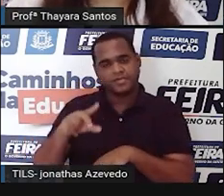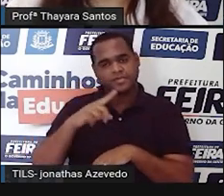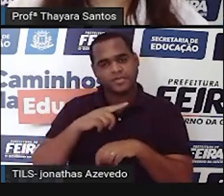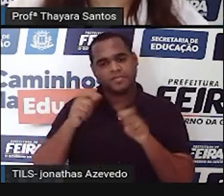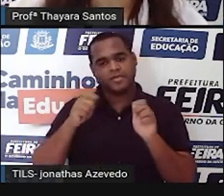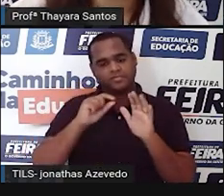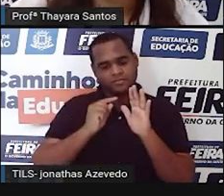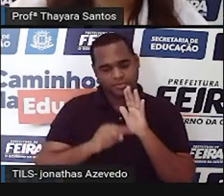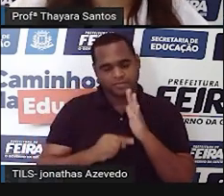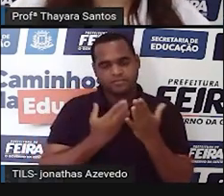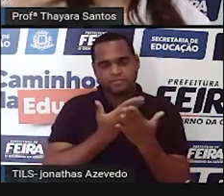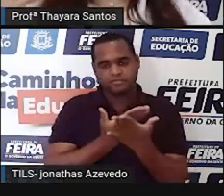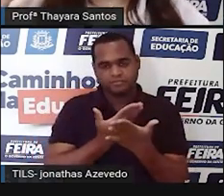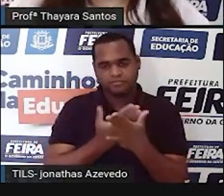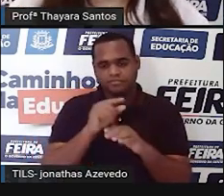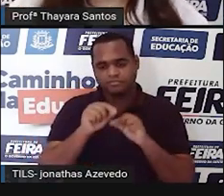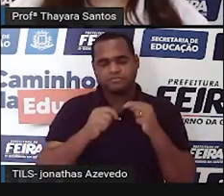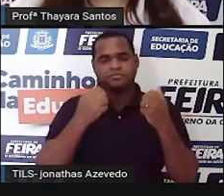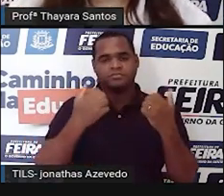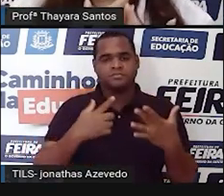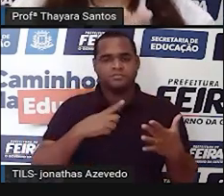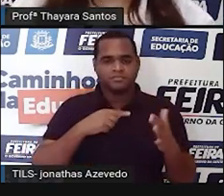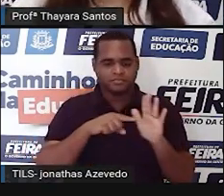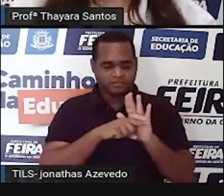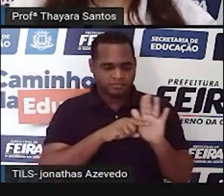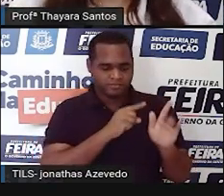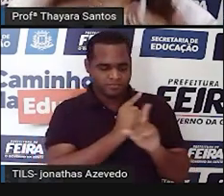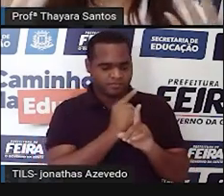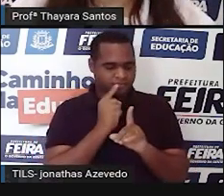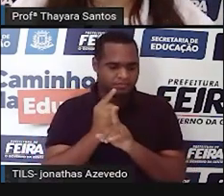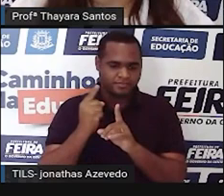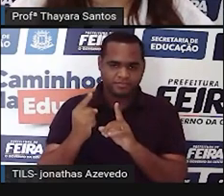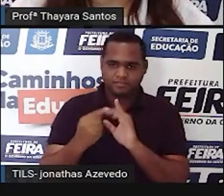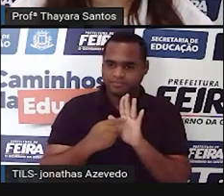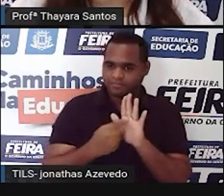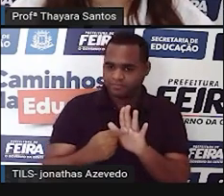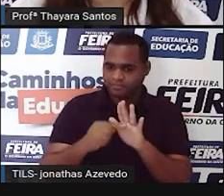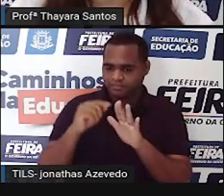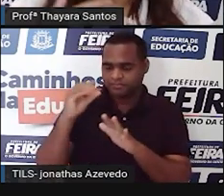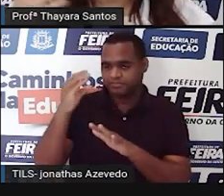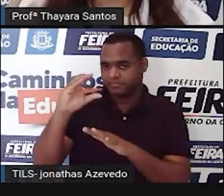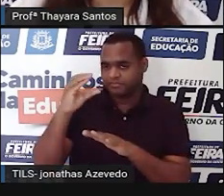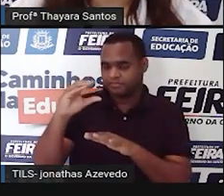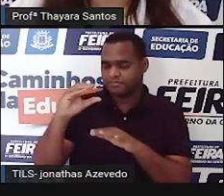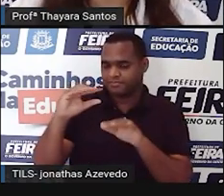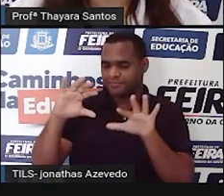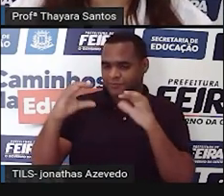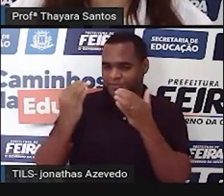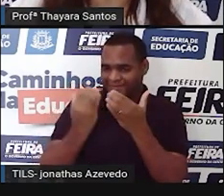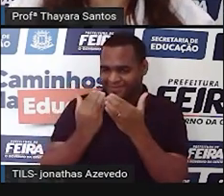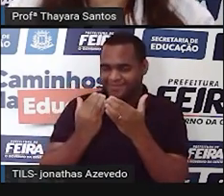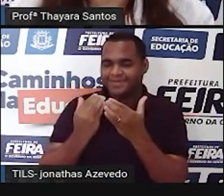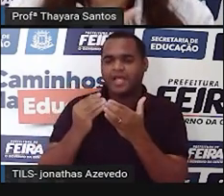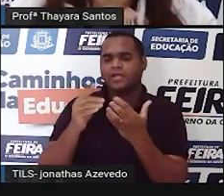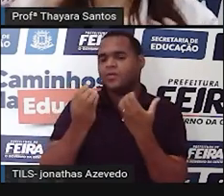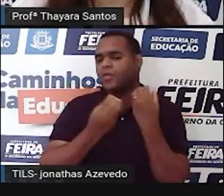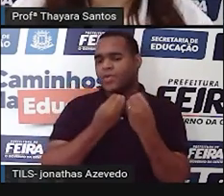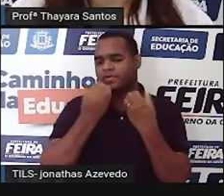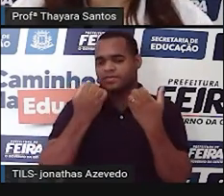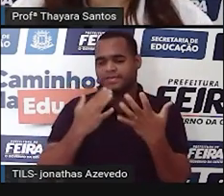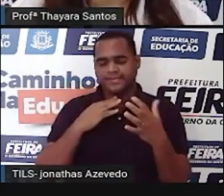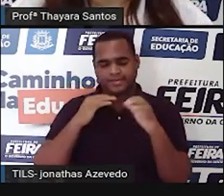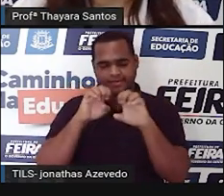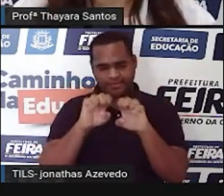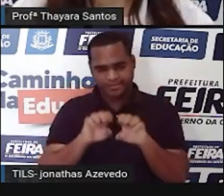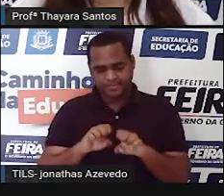aprofundar os estudos deles e conseguirem, de fato, mostrar para a comunidade científica como é que era essa